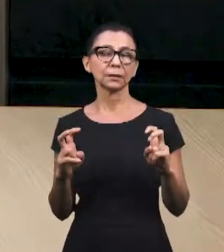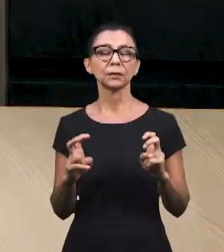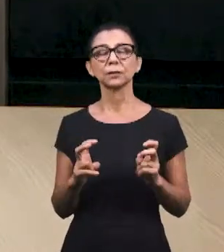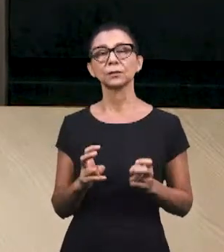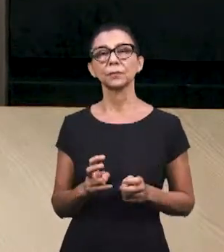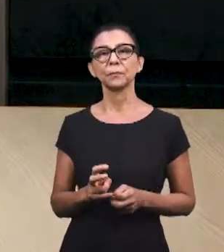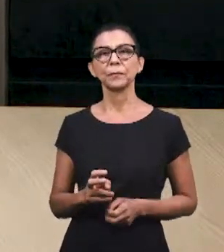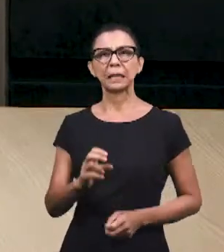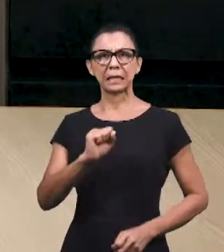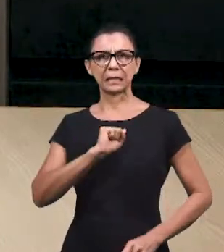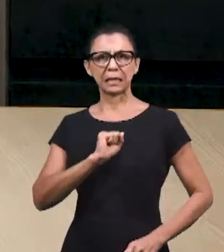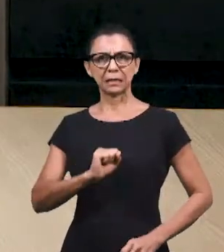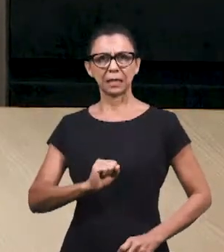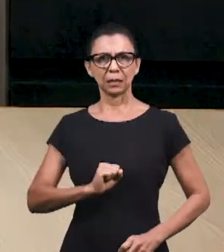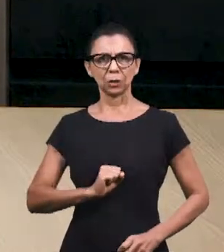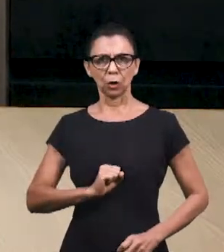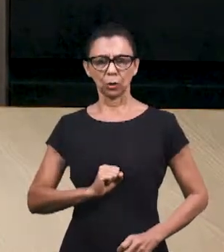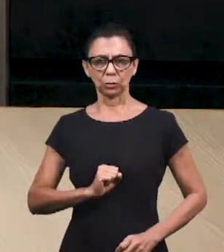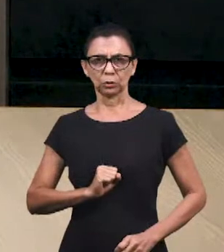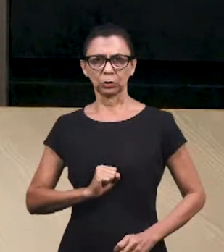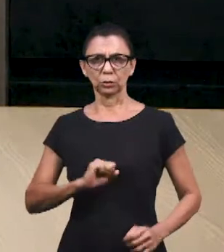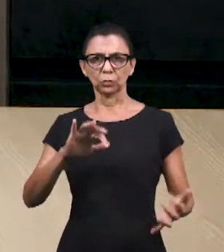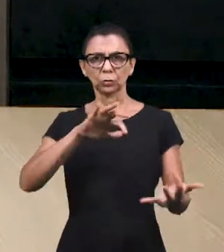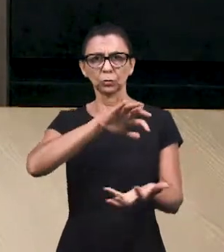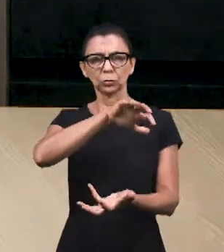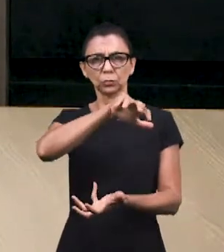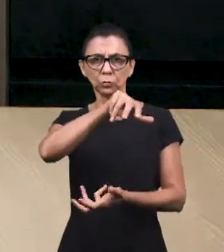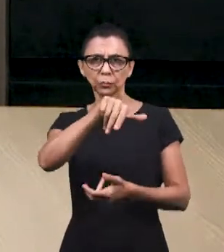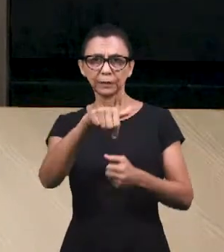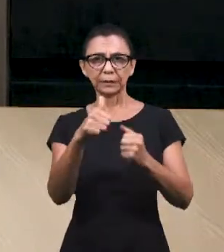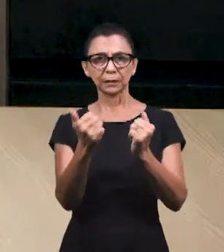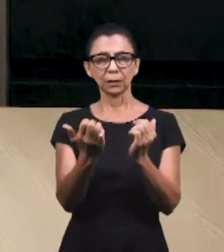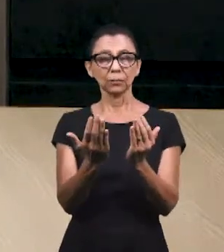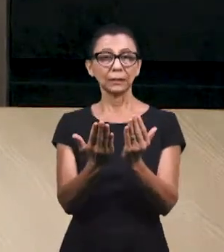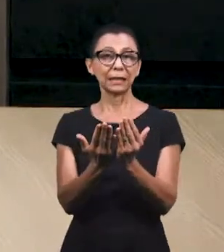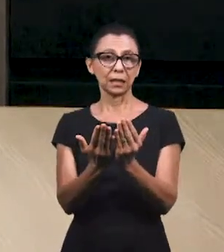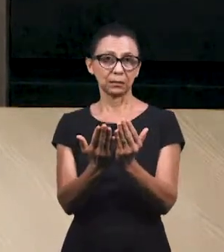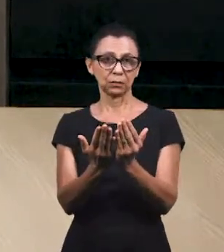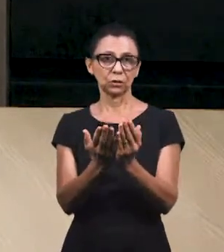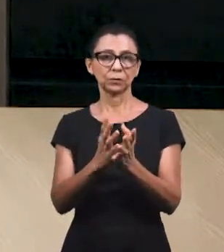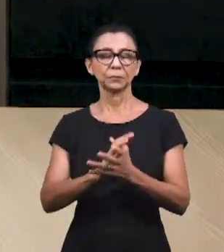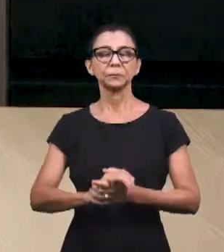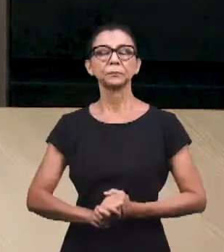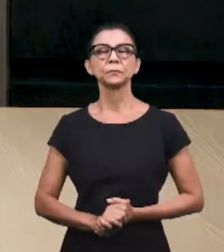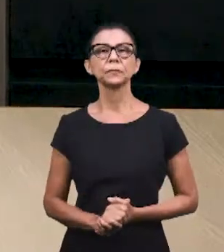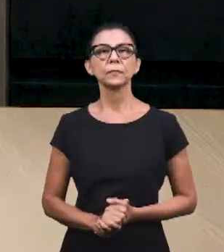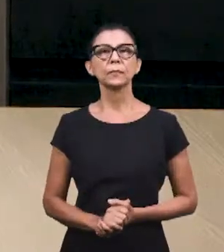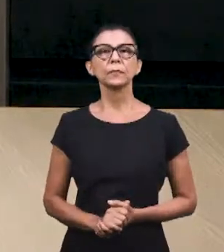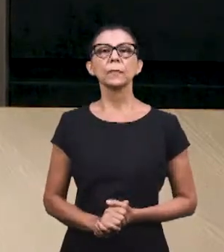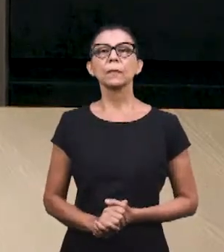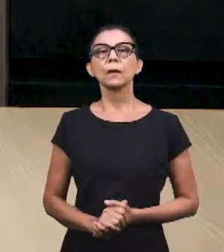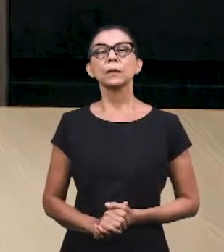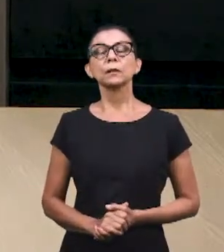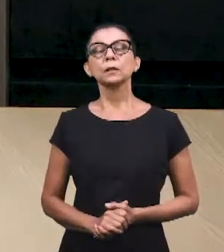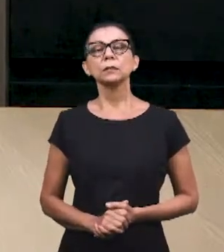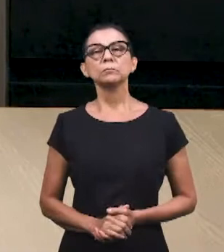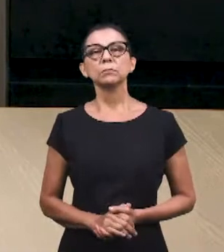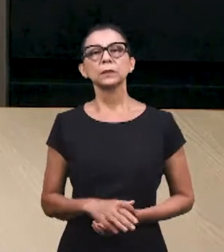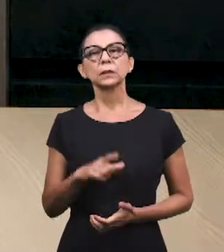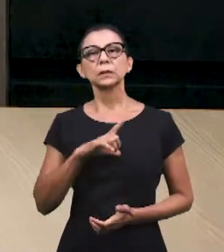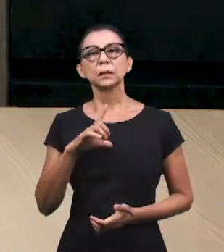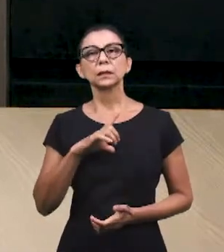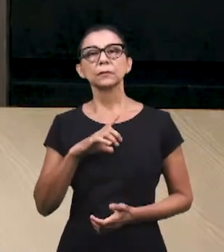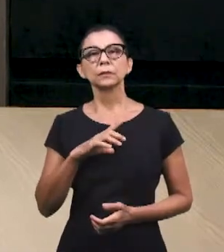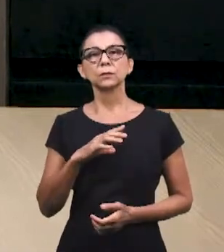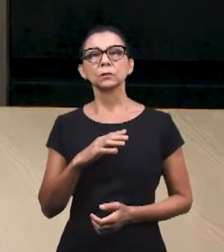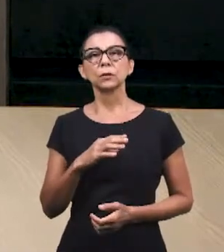Sacerdócio Universal do Crente. E nós tivemos apenas uma pergunta. Mas essa pergunta envolve